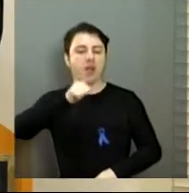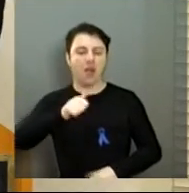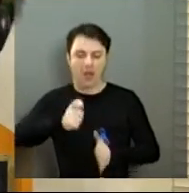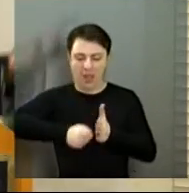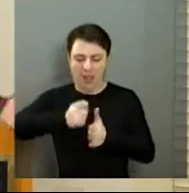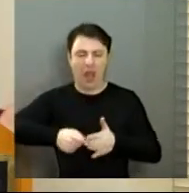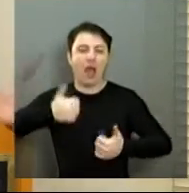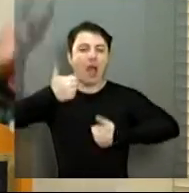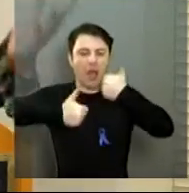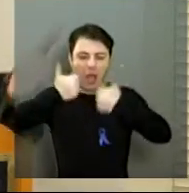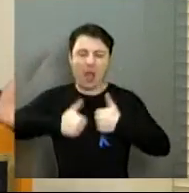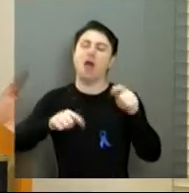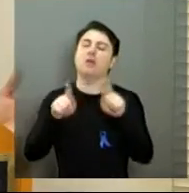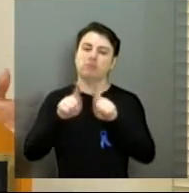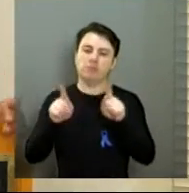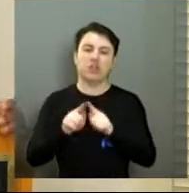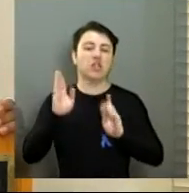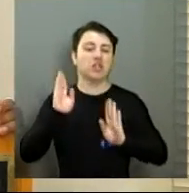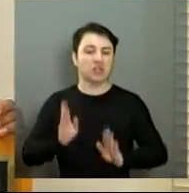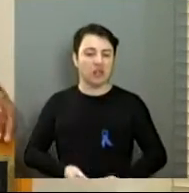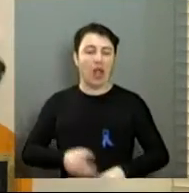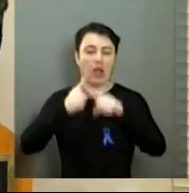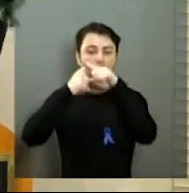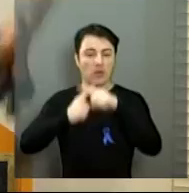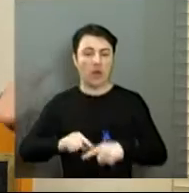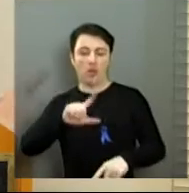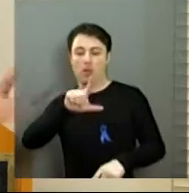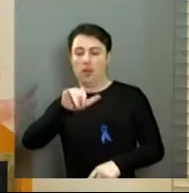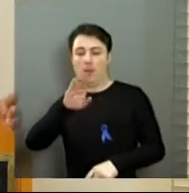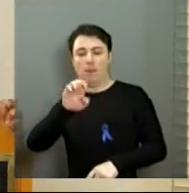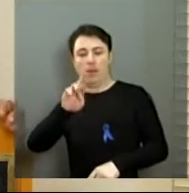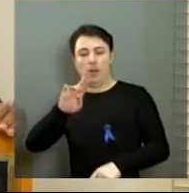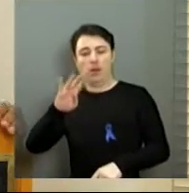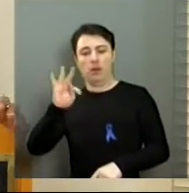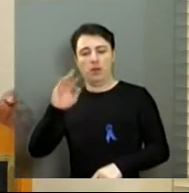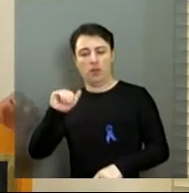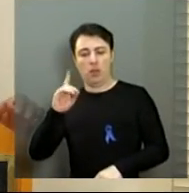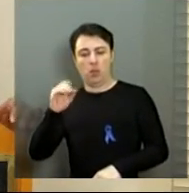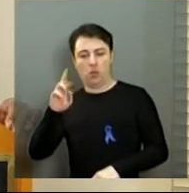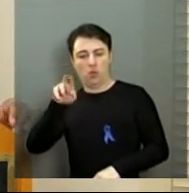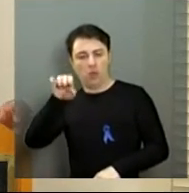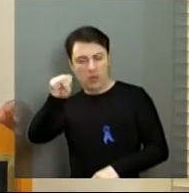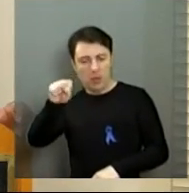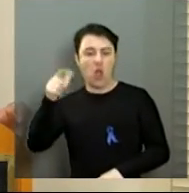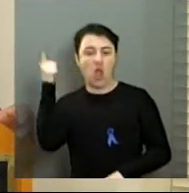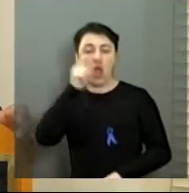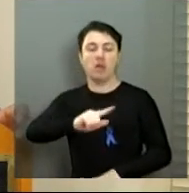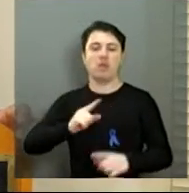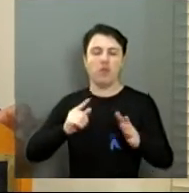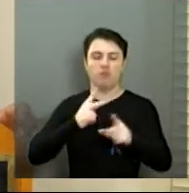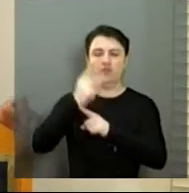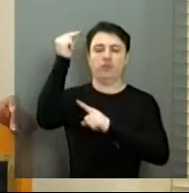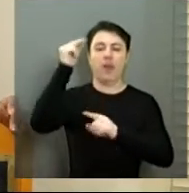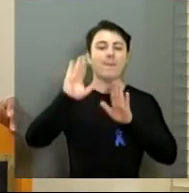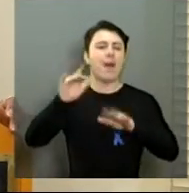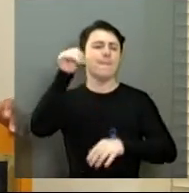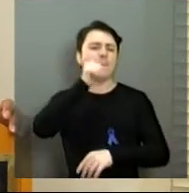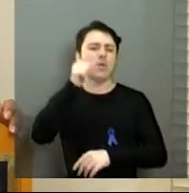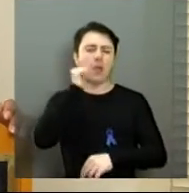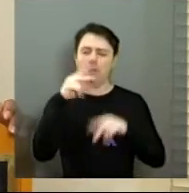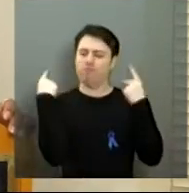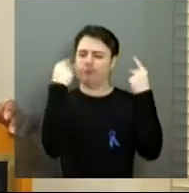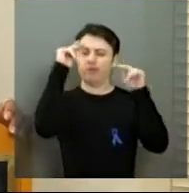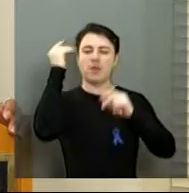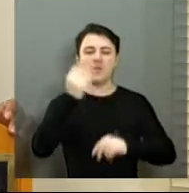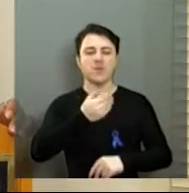foram campeãs da Libertadores da América. também muito pouco noticiado, mas as mulheres, com certeza, dão um show no